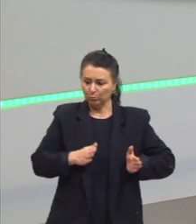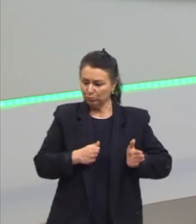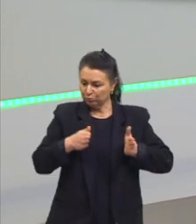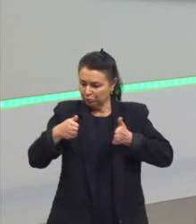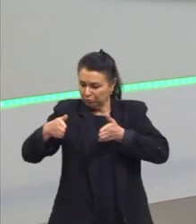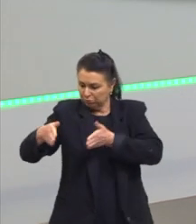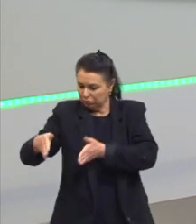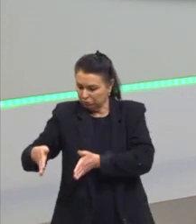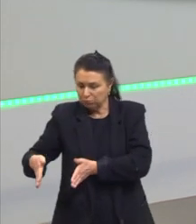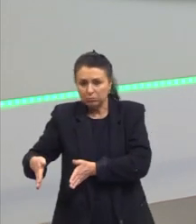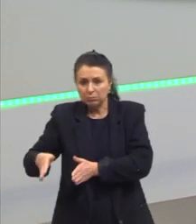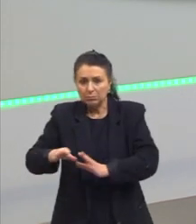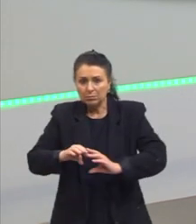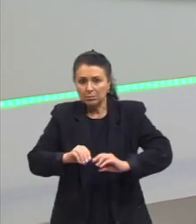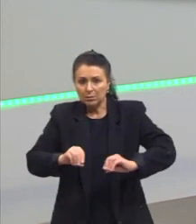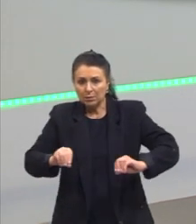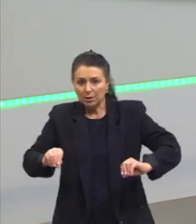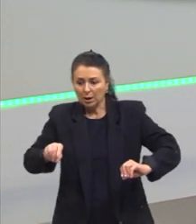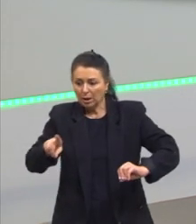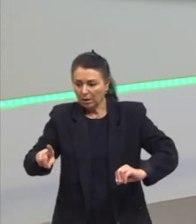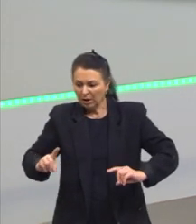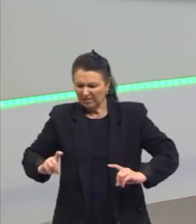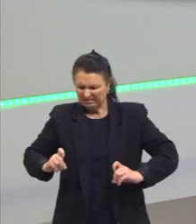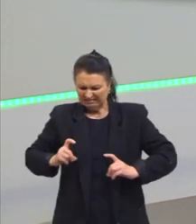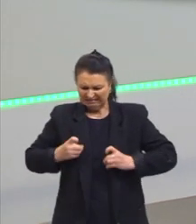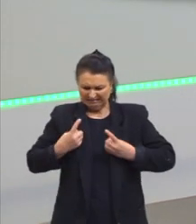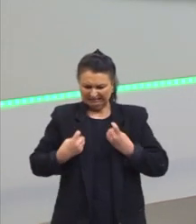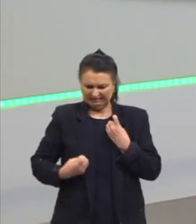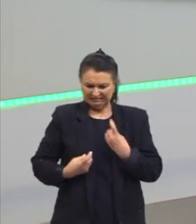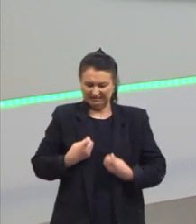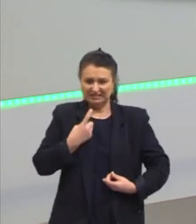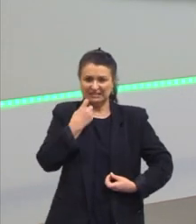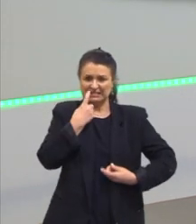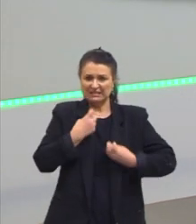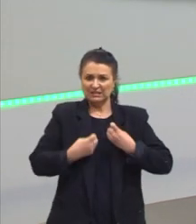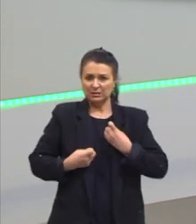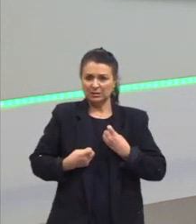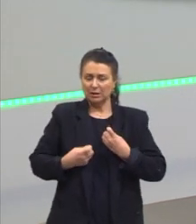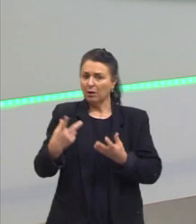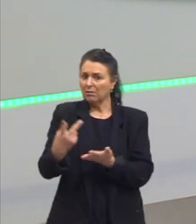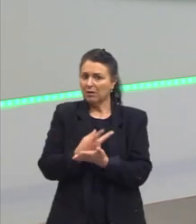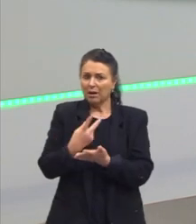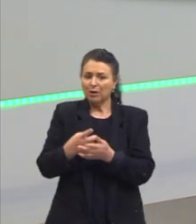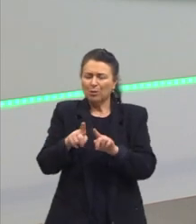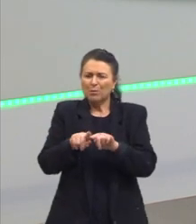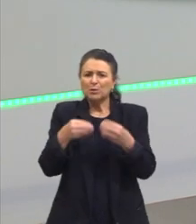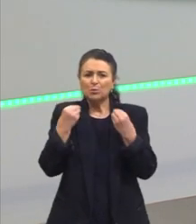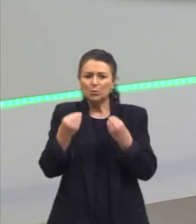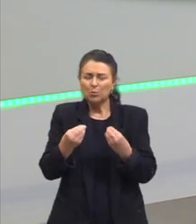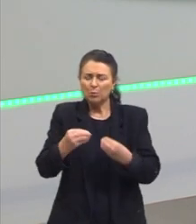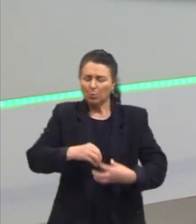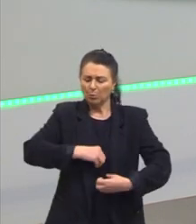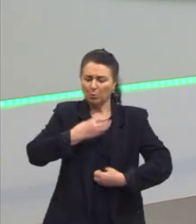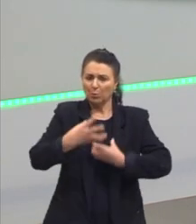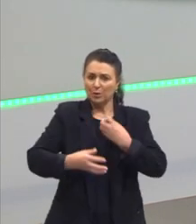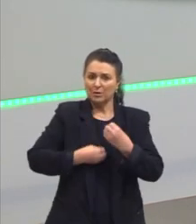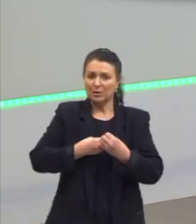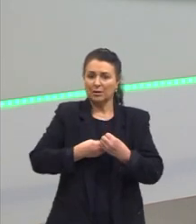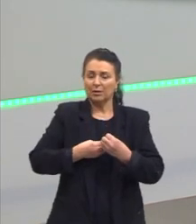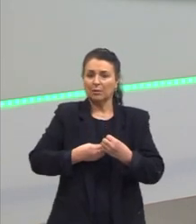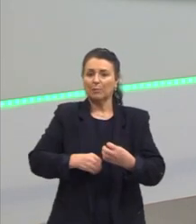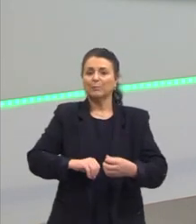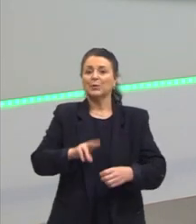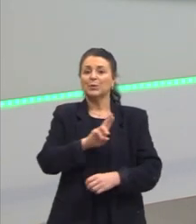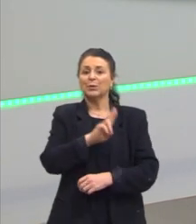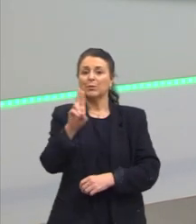baixo da terra e a gente vai ser comido por vermes. Ele não está errado. Mas ele usa essa poesia, por isso que ele é chamado de o poeta do mau